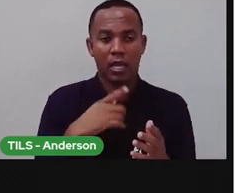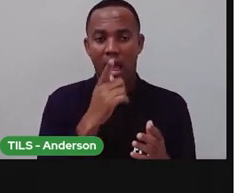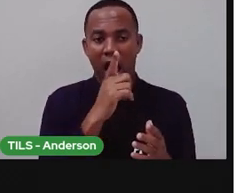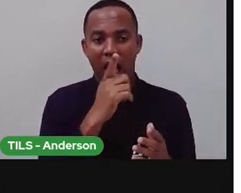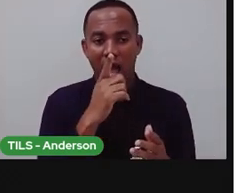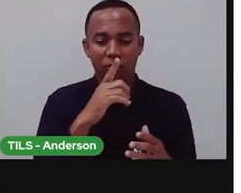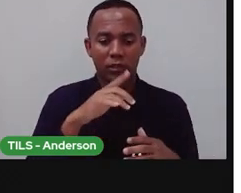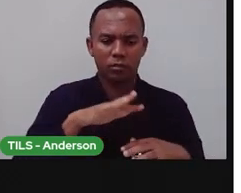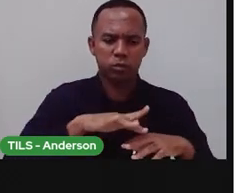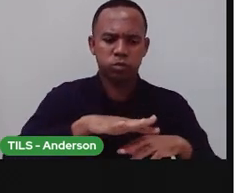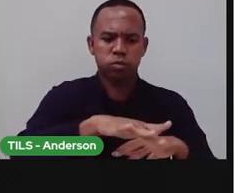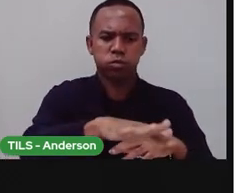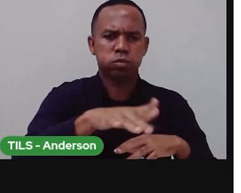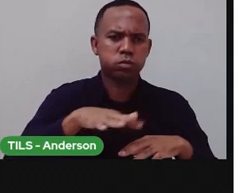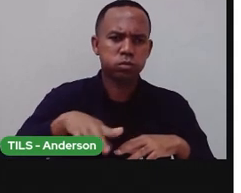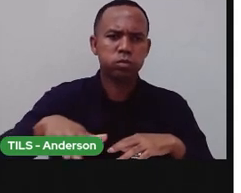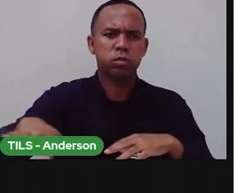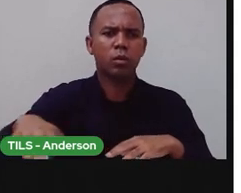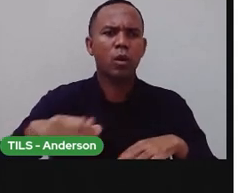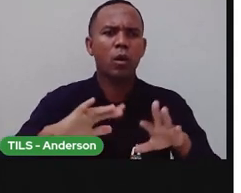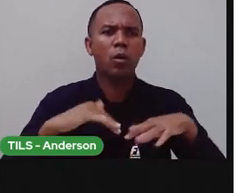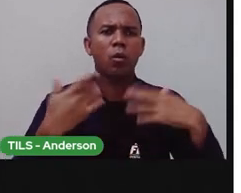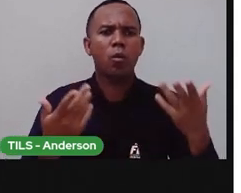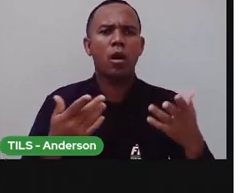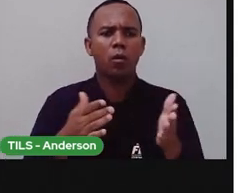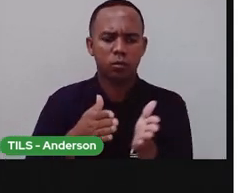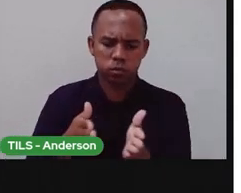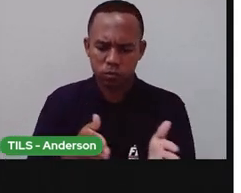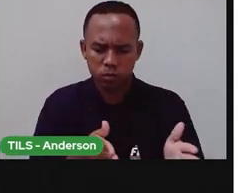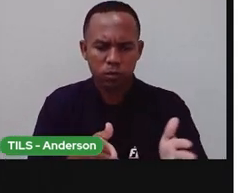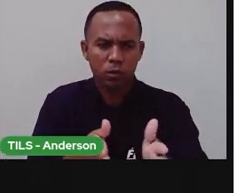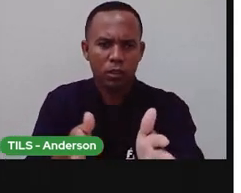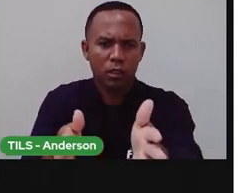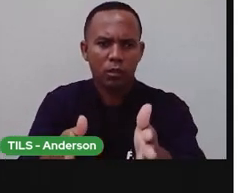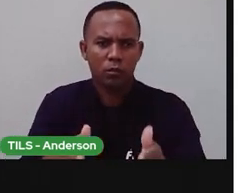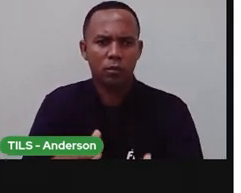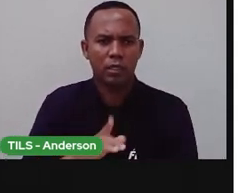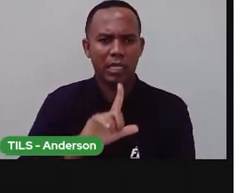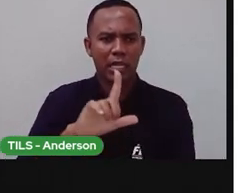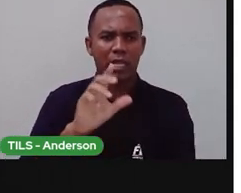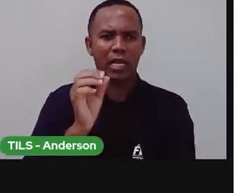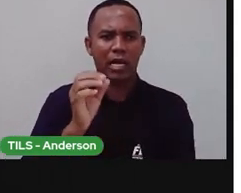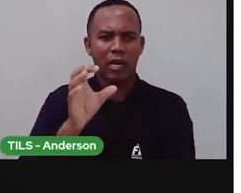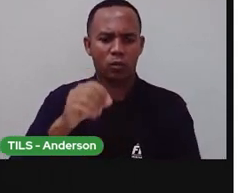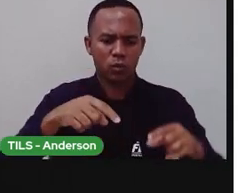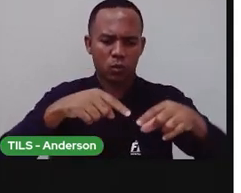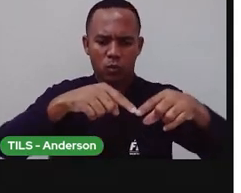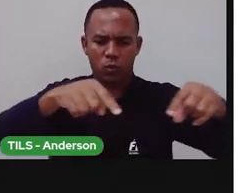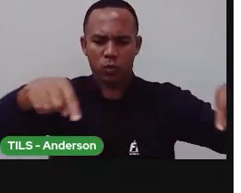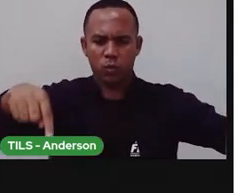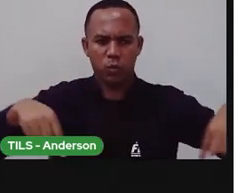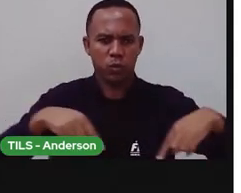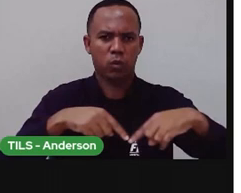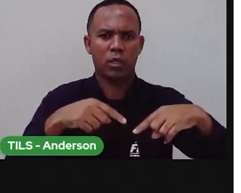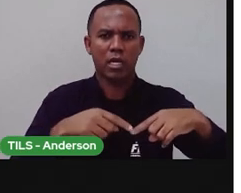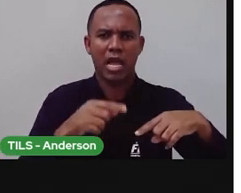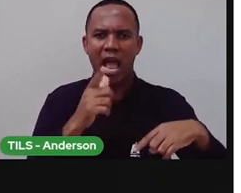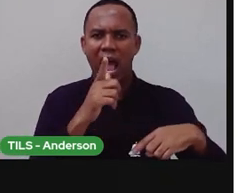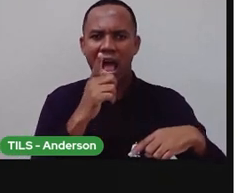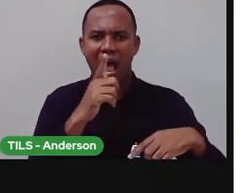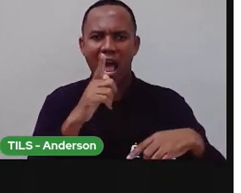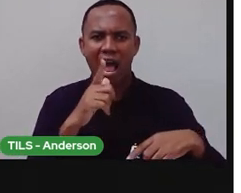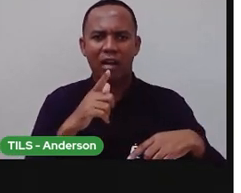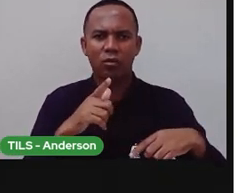continentais. Quais são essas águas continentais? Rios, lagos e reservas subterrâneas. São águas continentais, porque elas estão